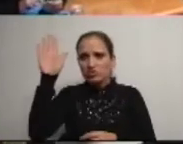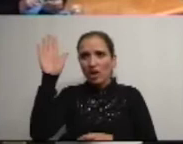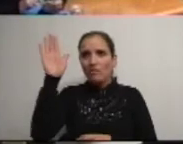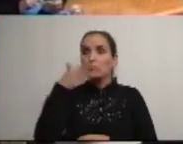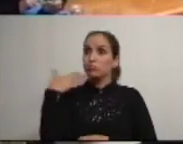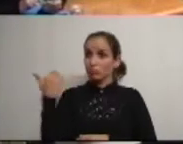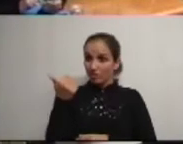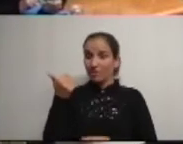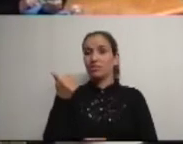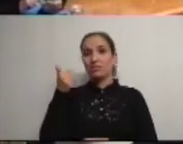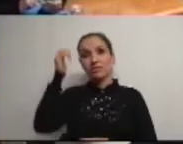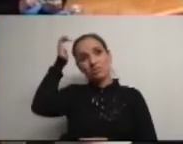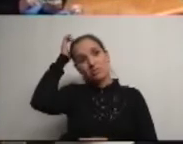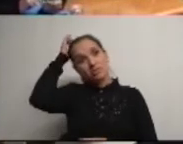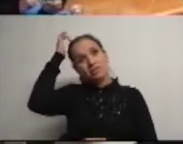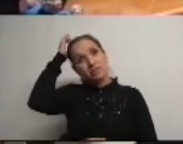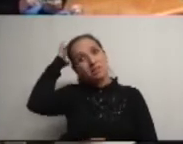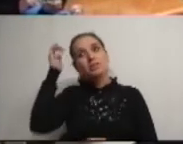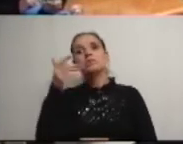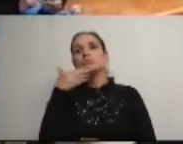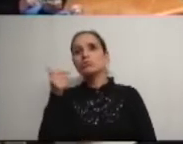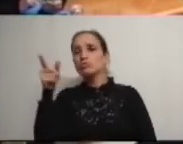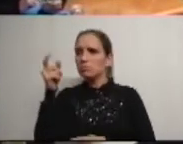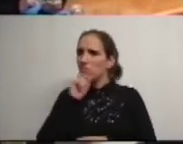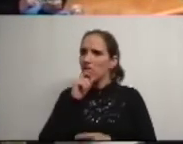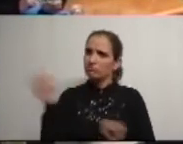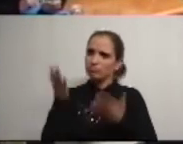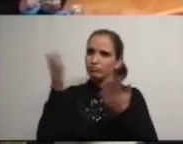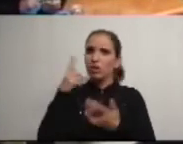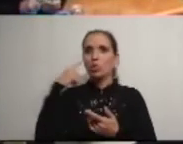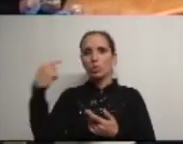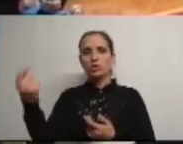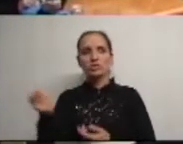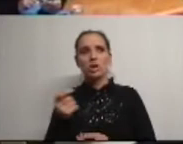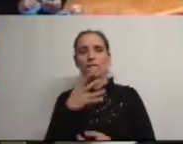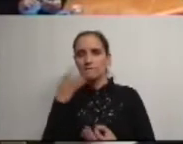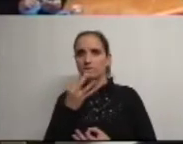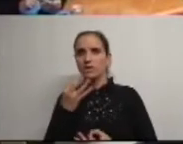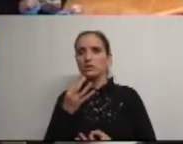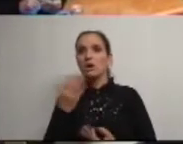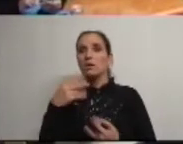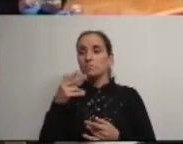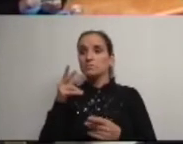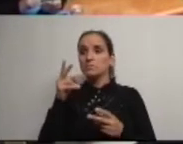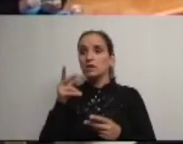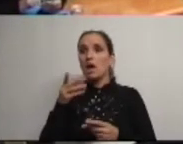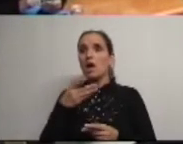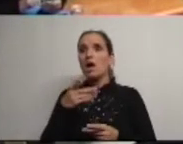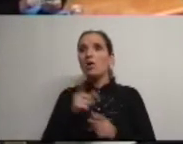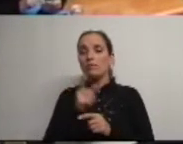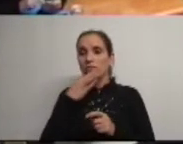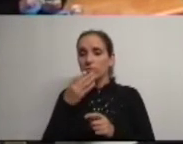estavam bonitas aquilo era um bom espetáculo um bom cartaz turístico para a Águeda sinceramente que era sobre a derrapagem